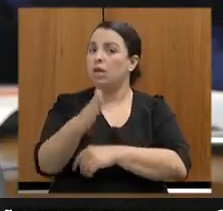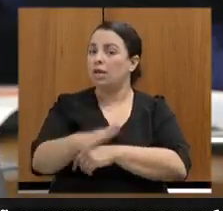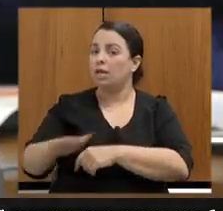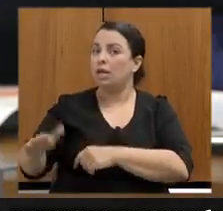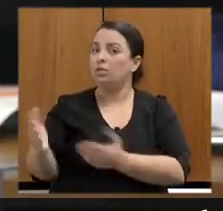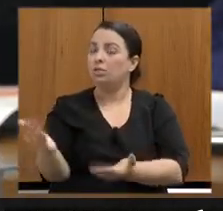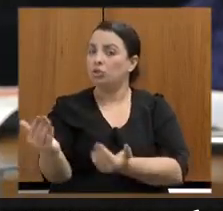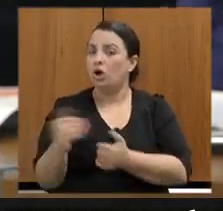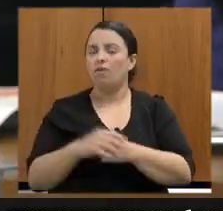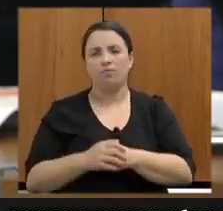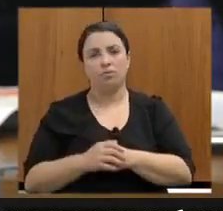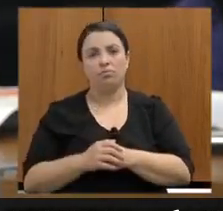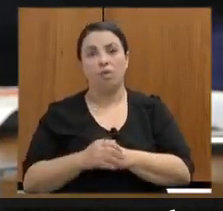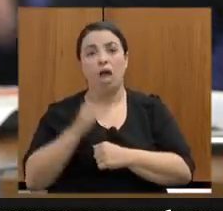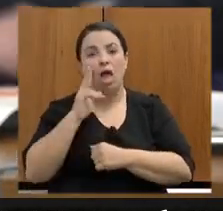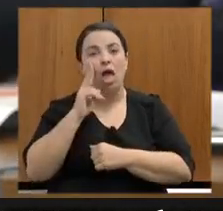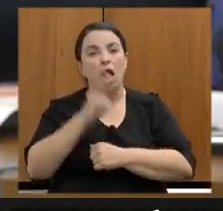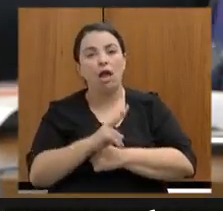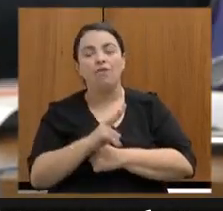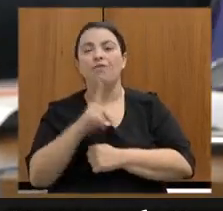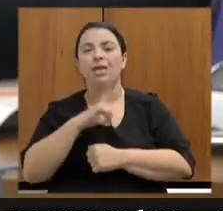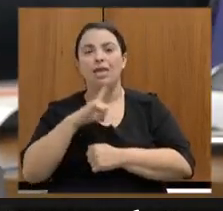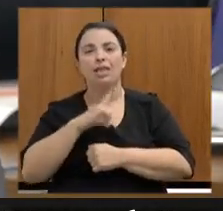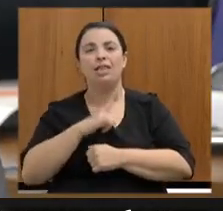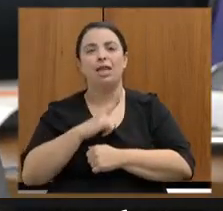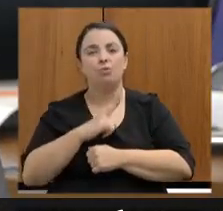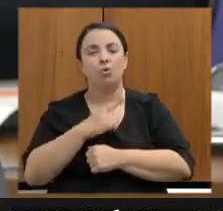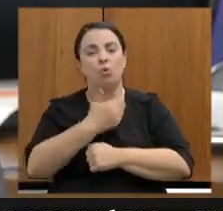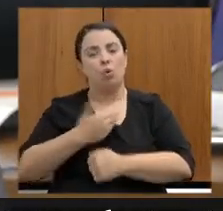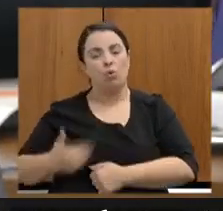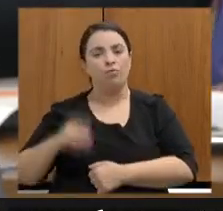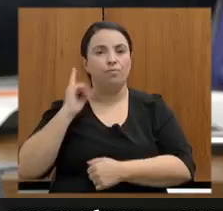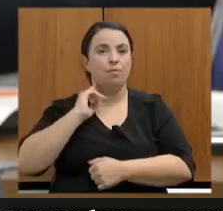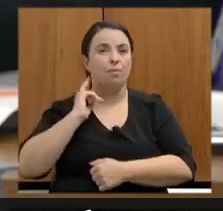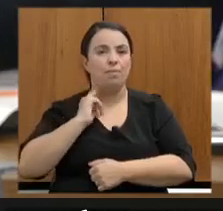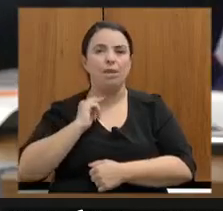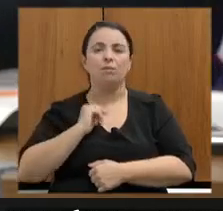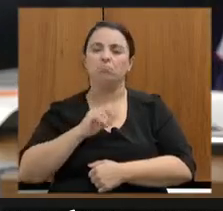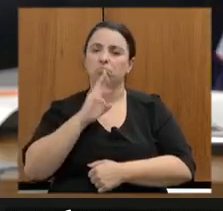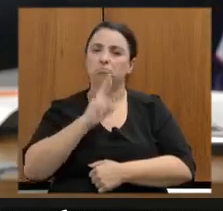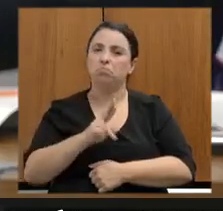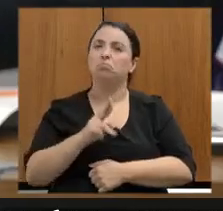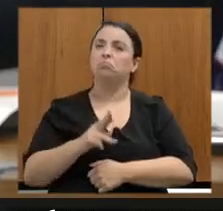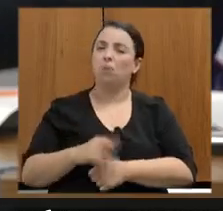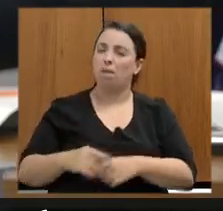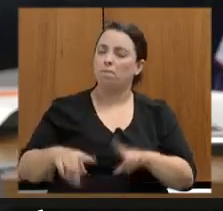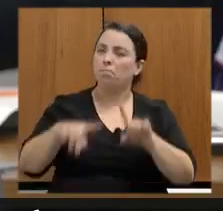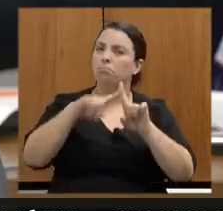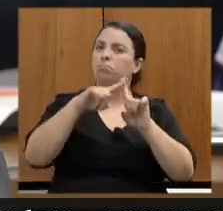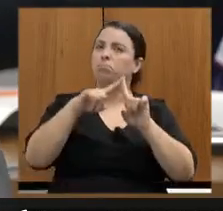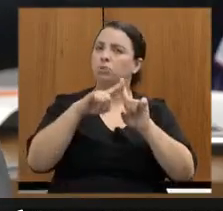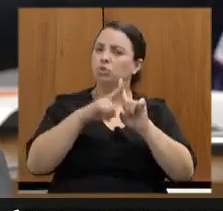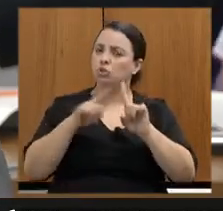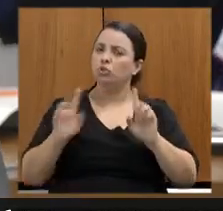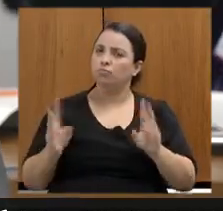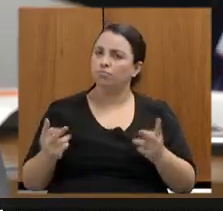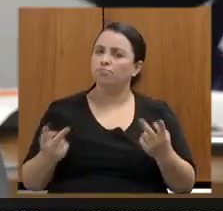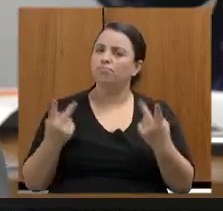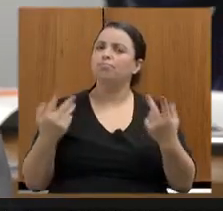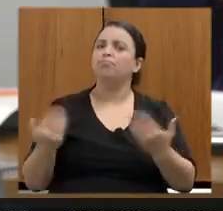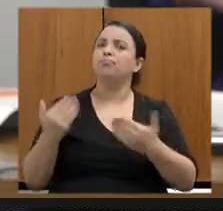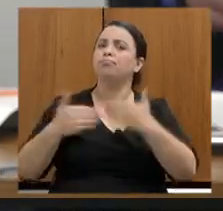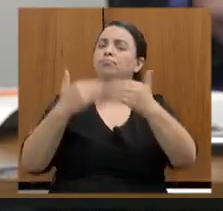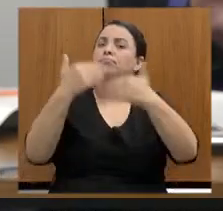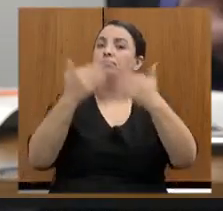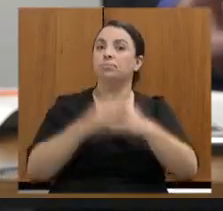resultados expressivos do governo de Minas. O ensino em tempo integral foi aumentado durante essa